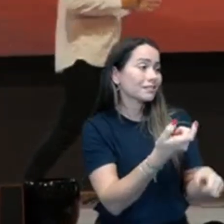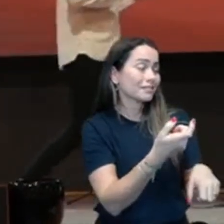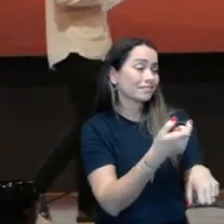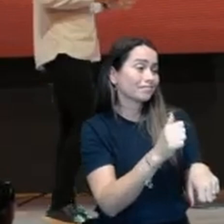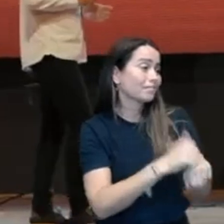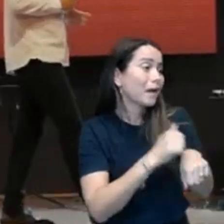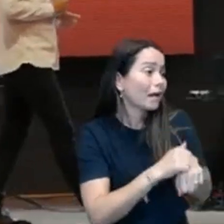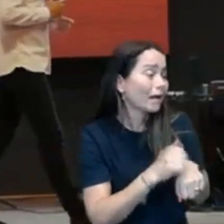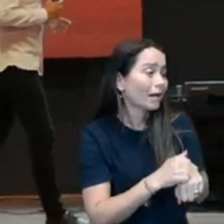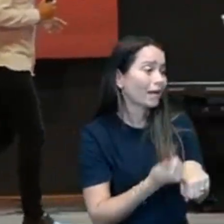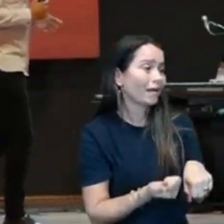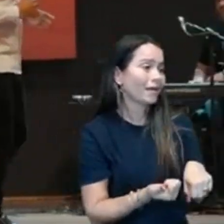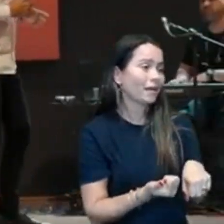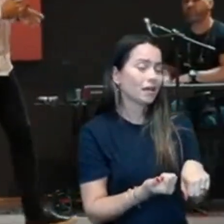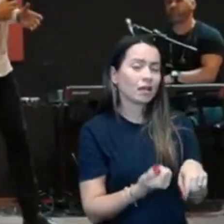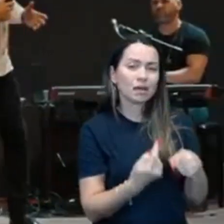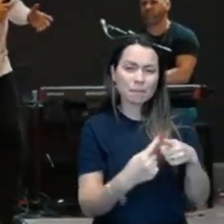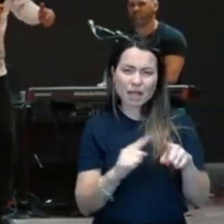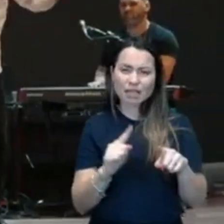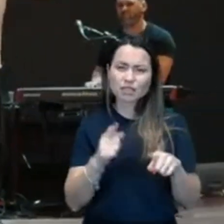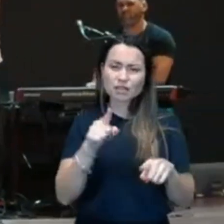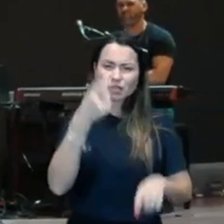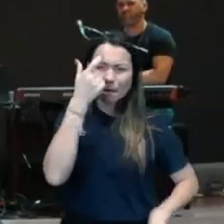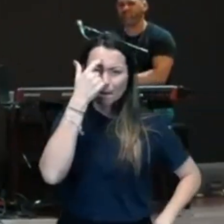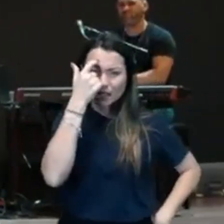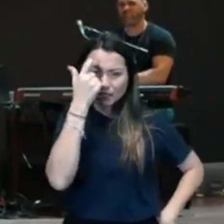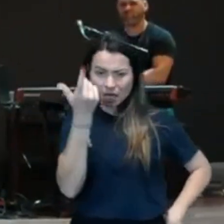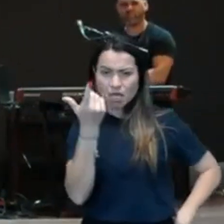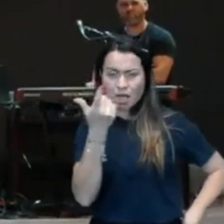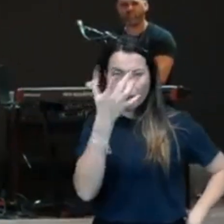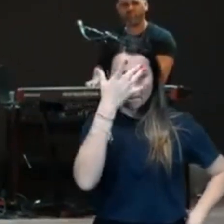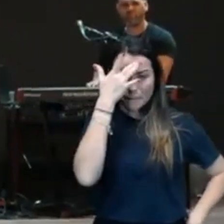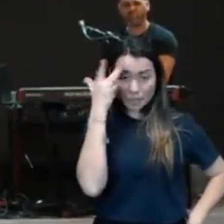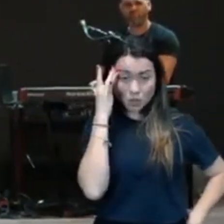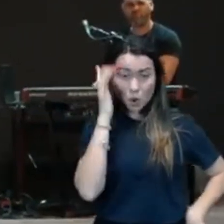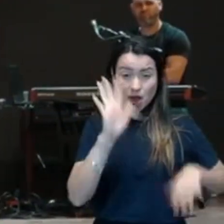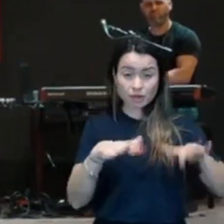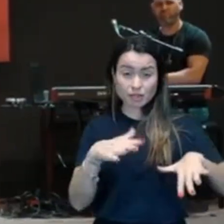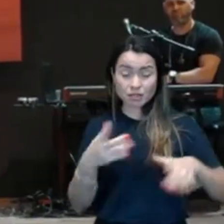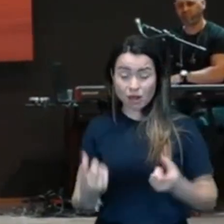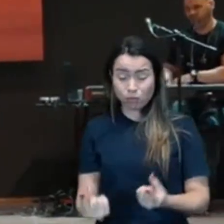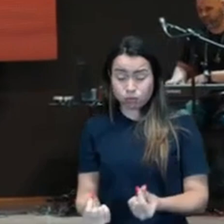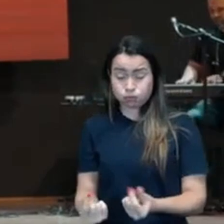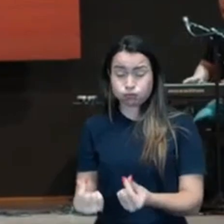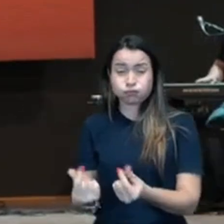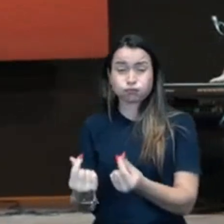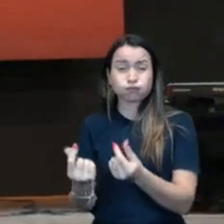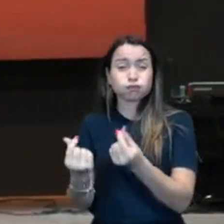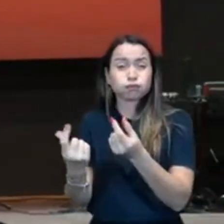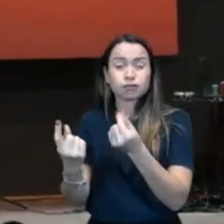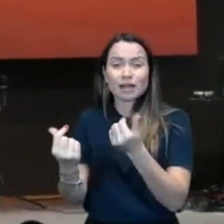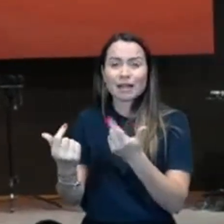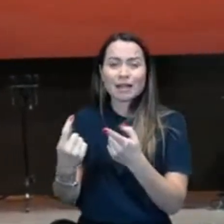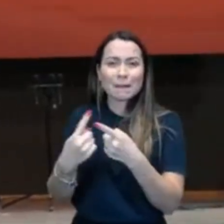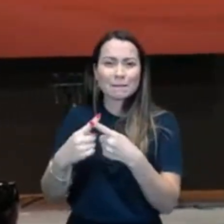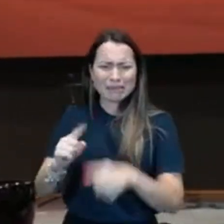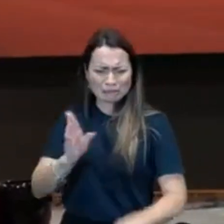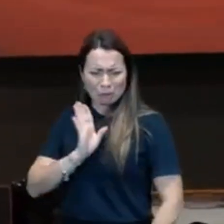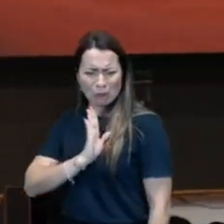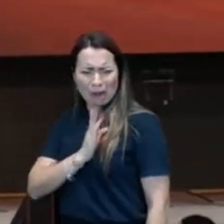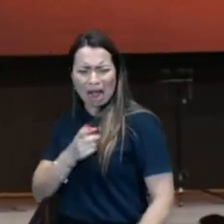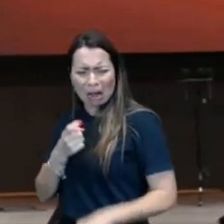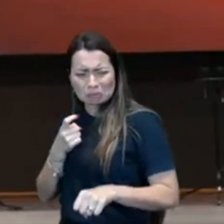não está necessariamente só no dinheiro. E mais as pessoas pobres de dinheiro, muitos deles são ingratos, a ingratidão e a pobreza